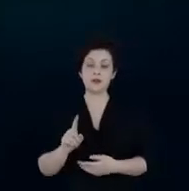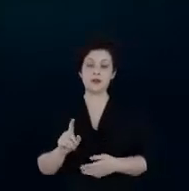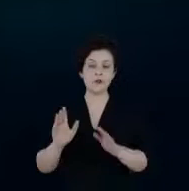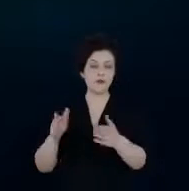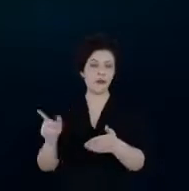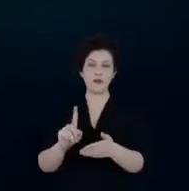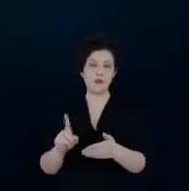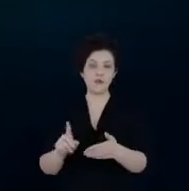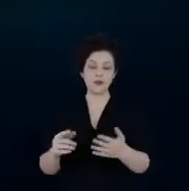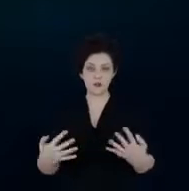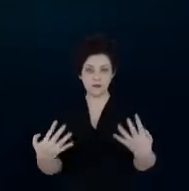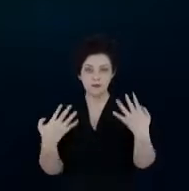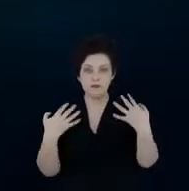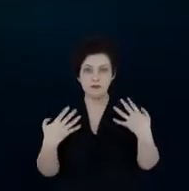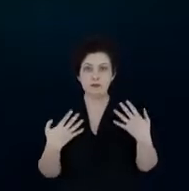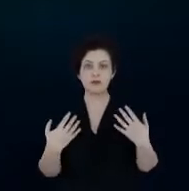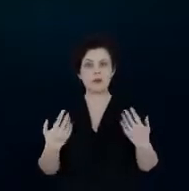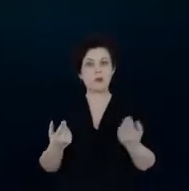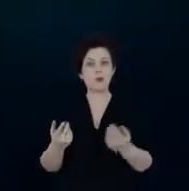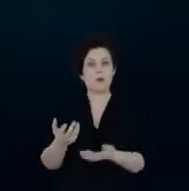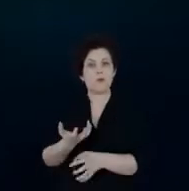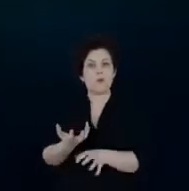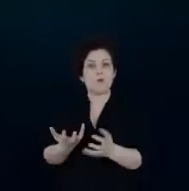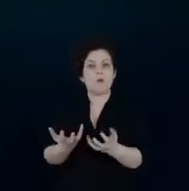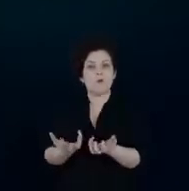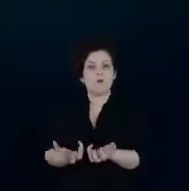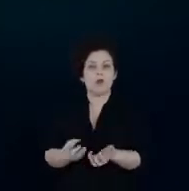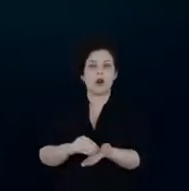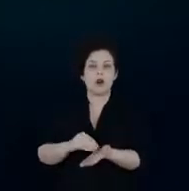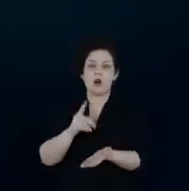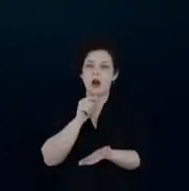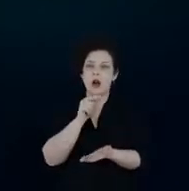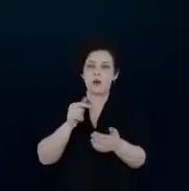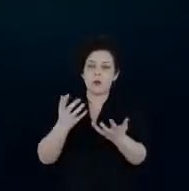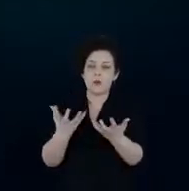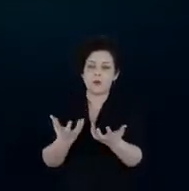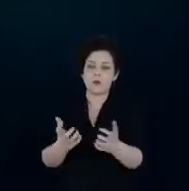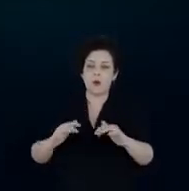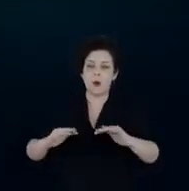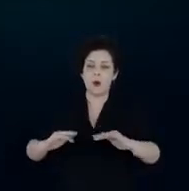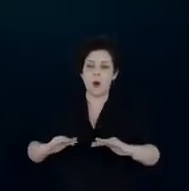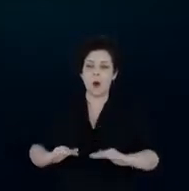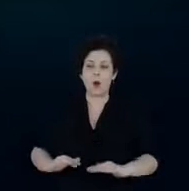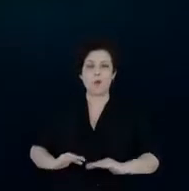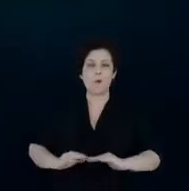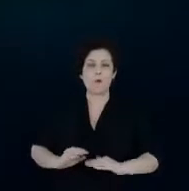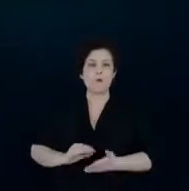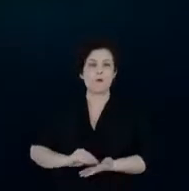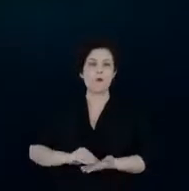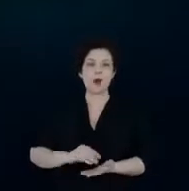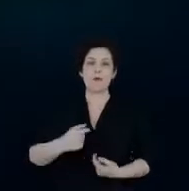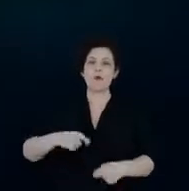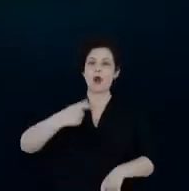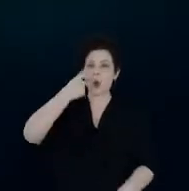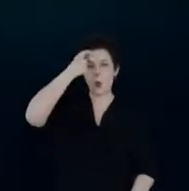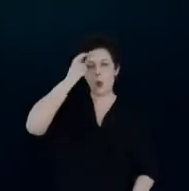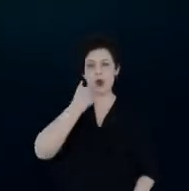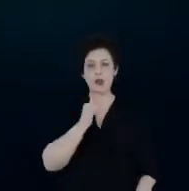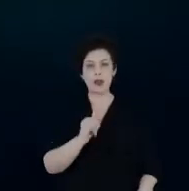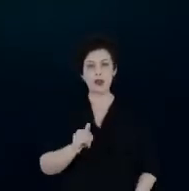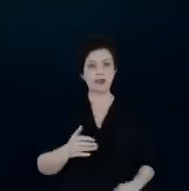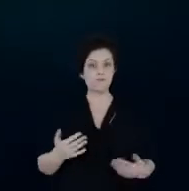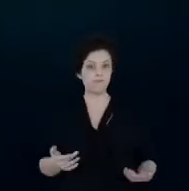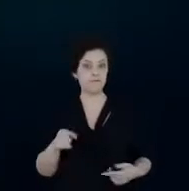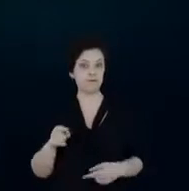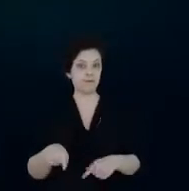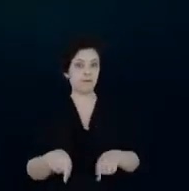gente estava sofrendo uma situação de escassez hídrica e que era necessário fazer o consumo consciente da energia elétrica. E isso vale